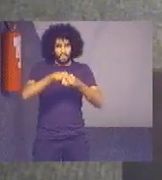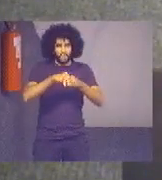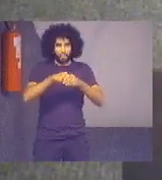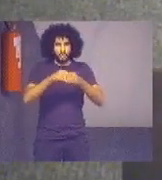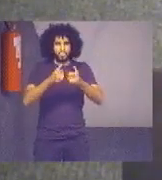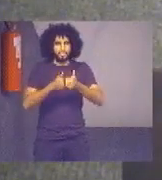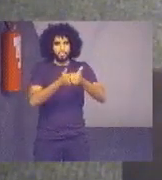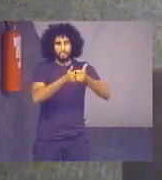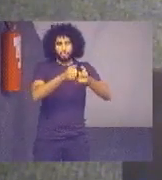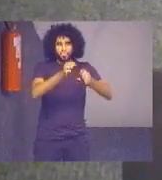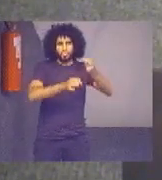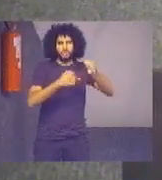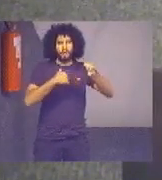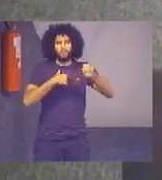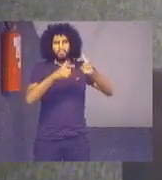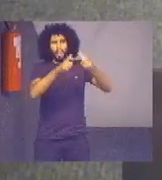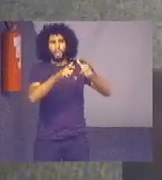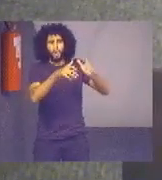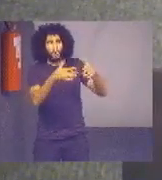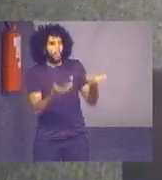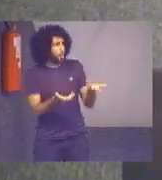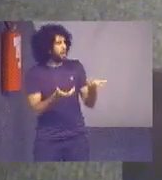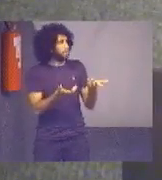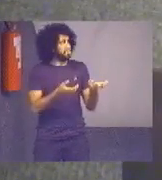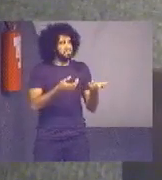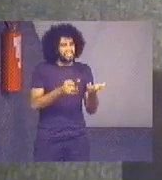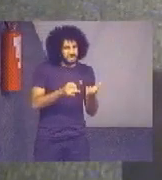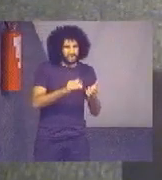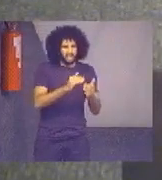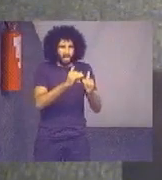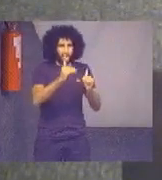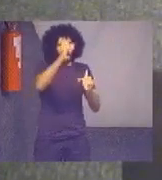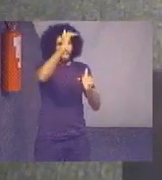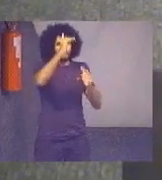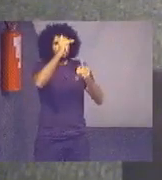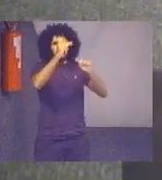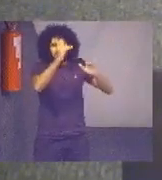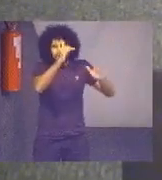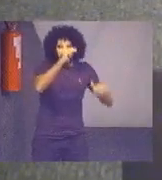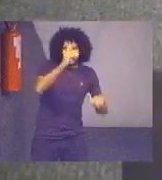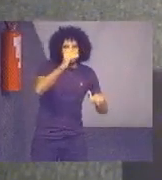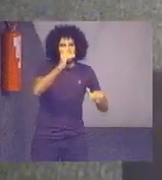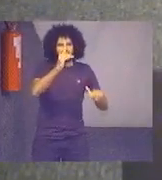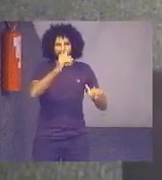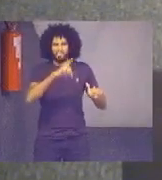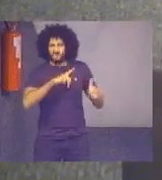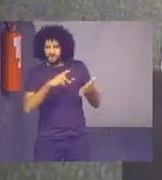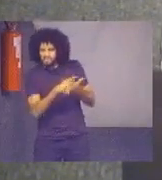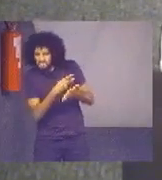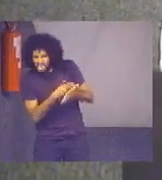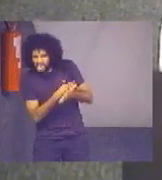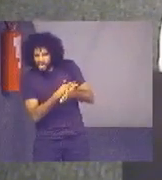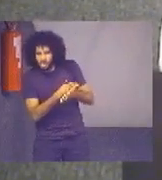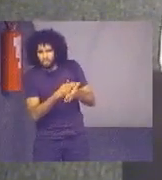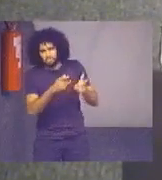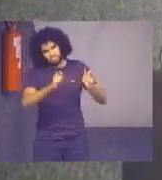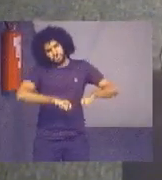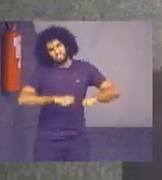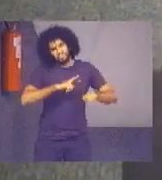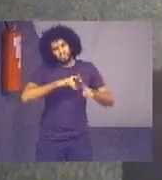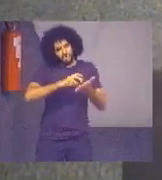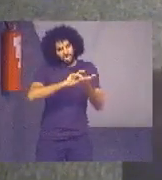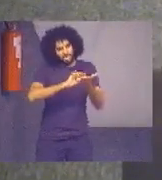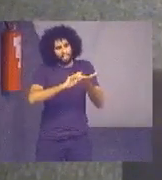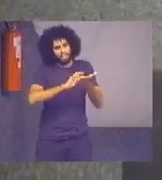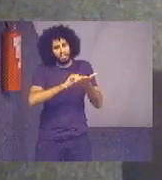Se, de repente, eu vou lutar muito alto, muito baixo, é um indício de que é um provável erro. Pode ter sido um erro na digitação, alguma coisa do